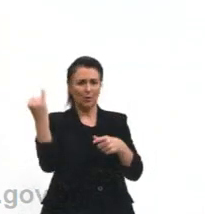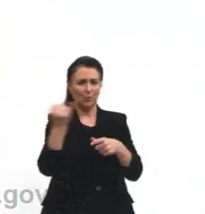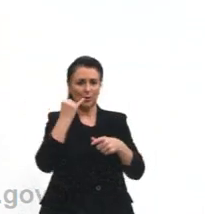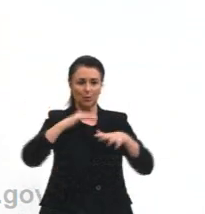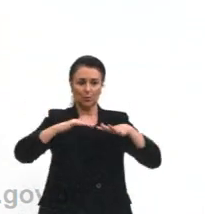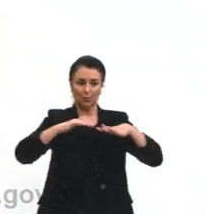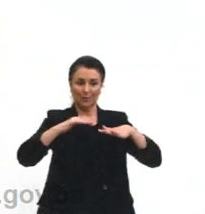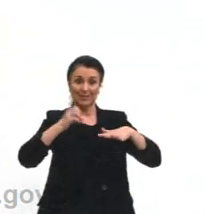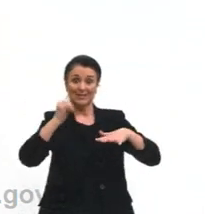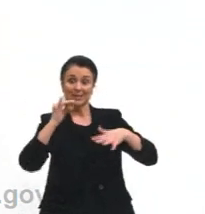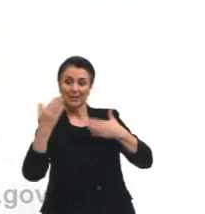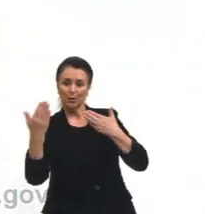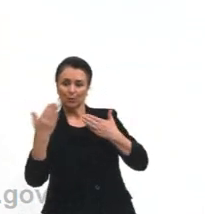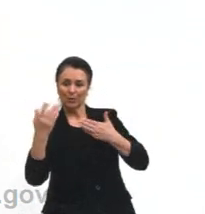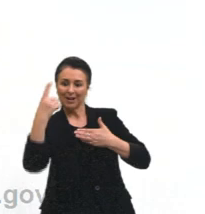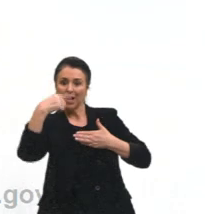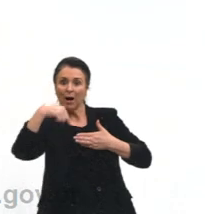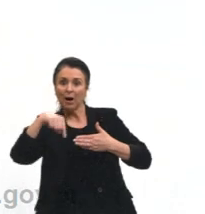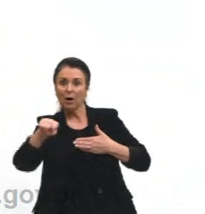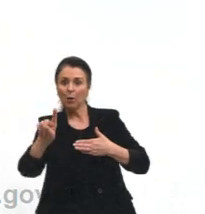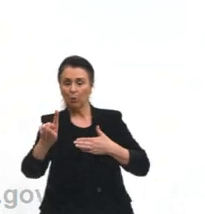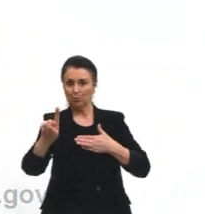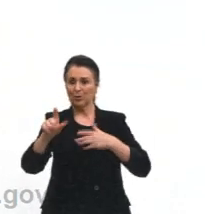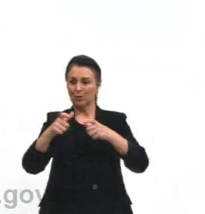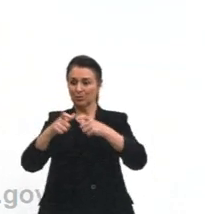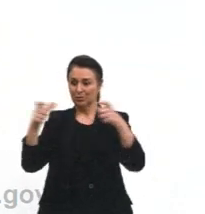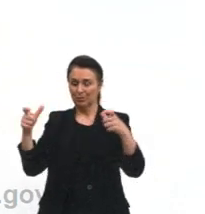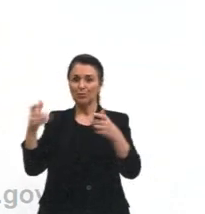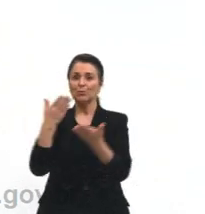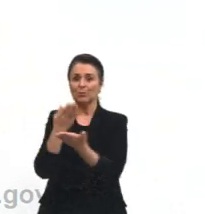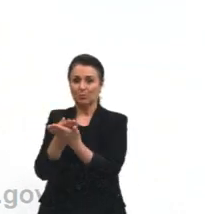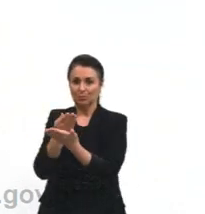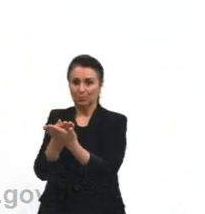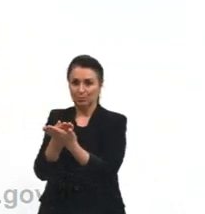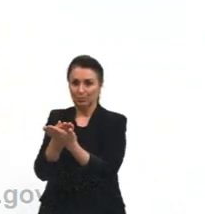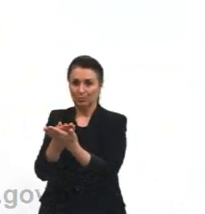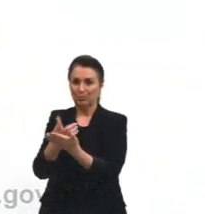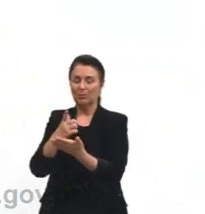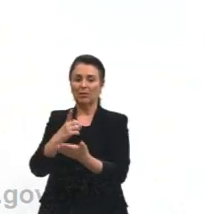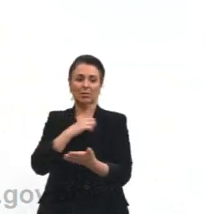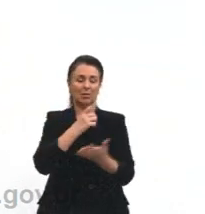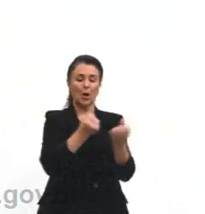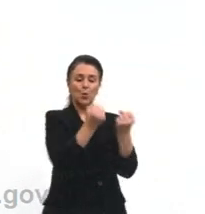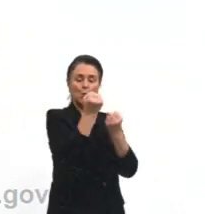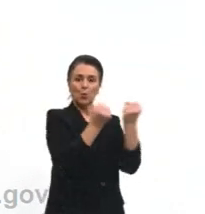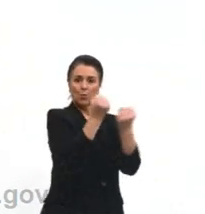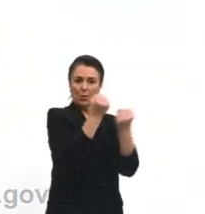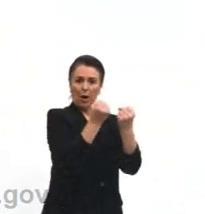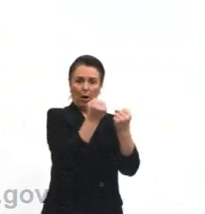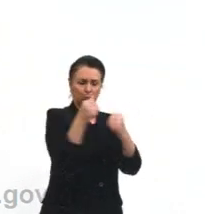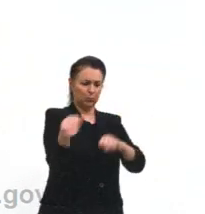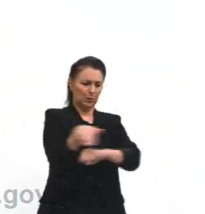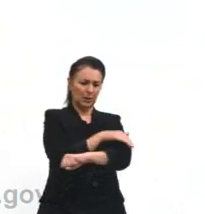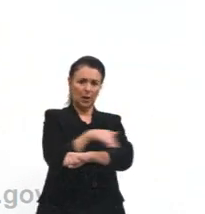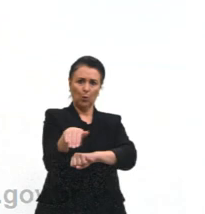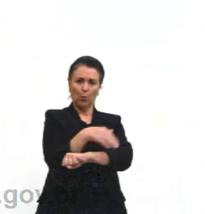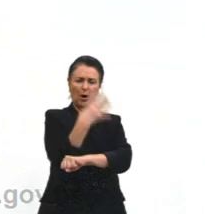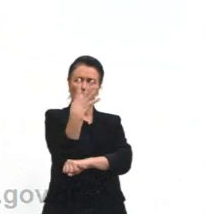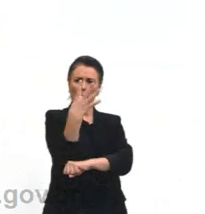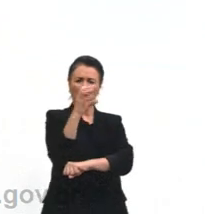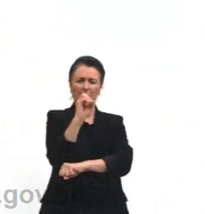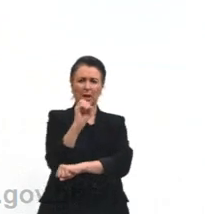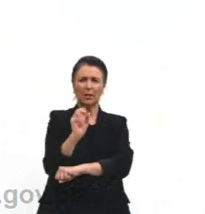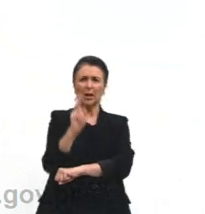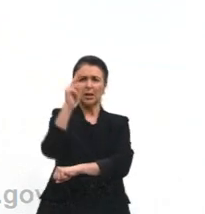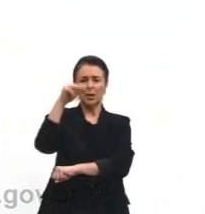comparadas às outras dimensões em estudo. Então, se a gente tem um carro que se desloca em uma rua de 40 quilômetros,